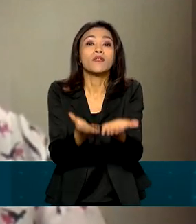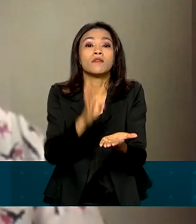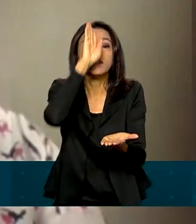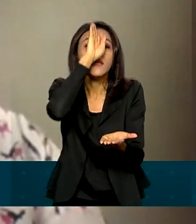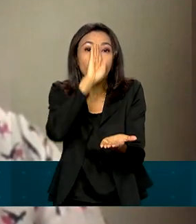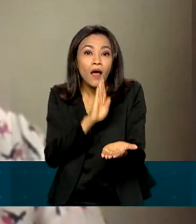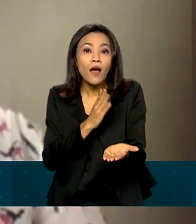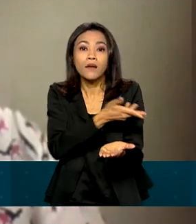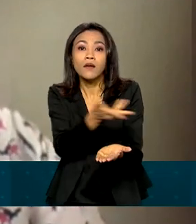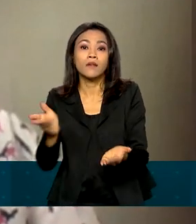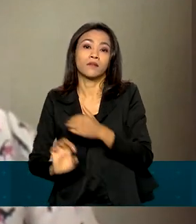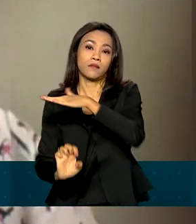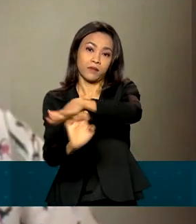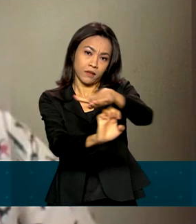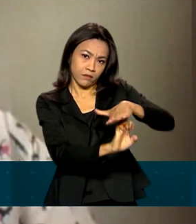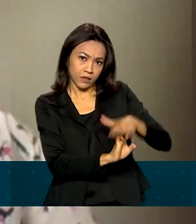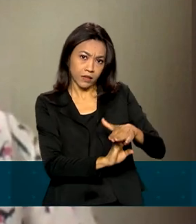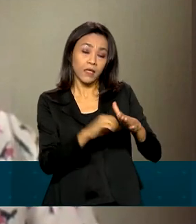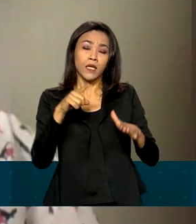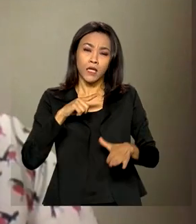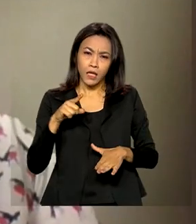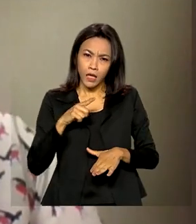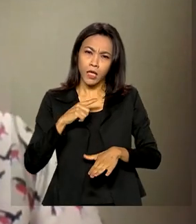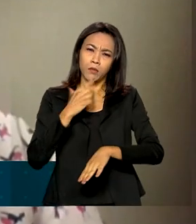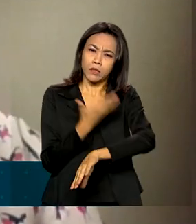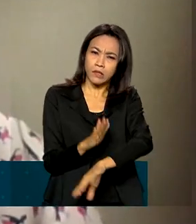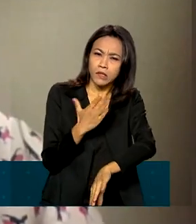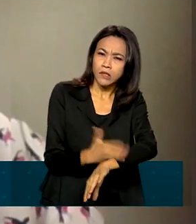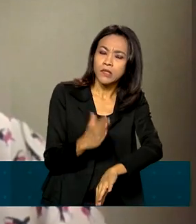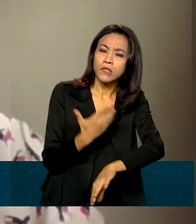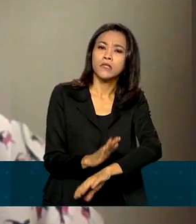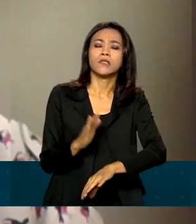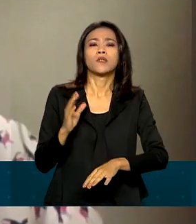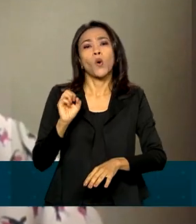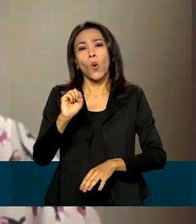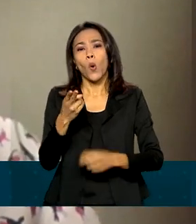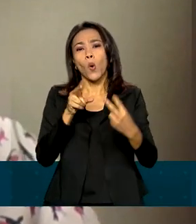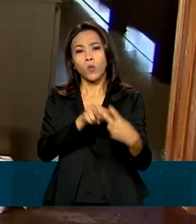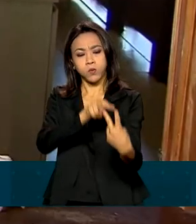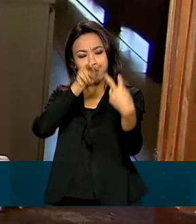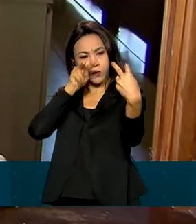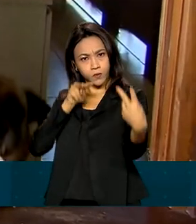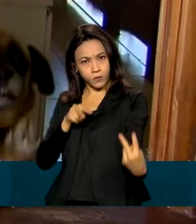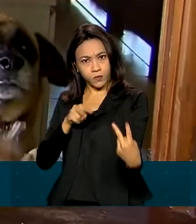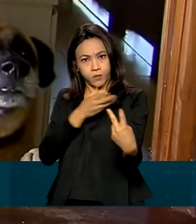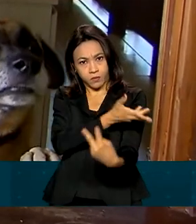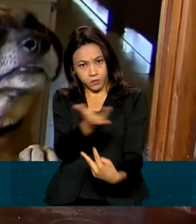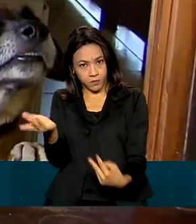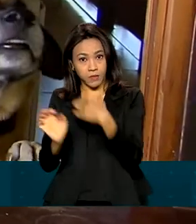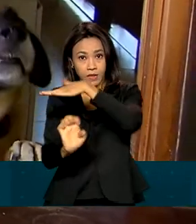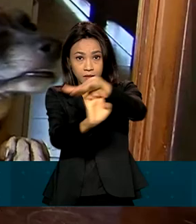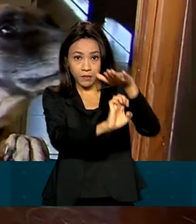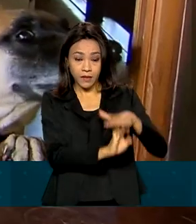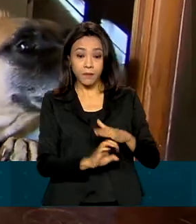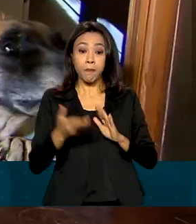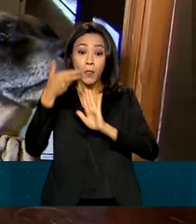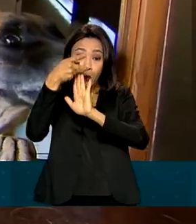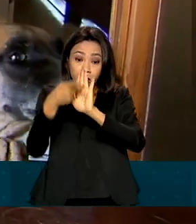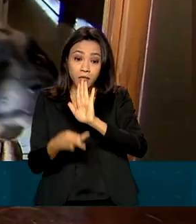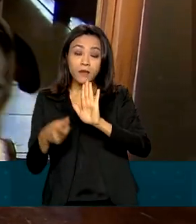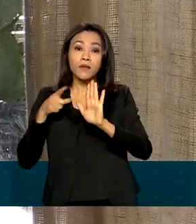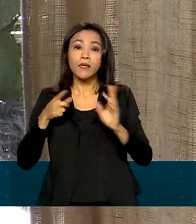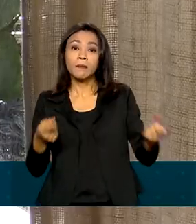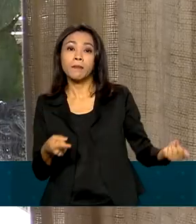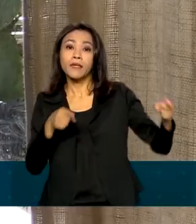Precisa de qualificação? A gente tem qualificação nos estados ou de forma virtual para as empresas também. O projeto tem a parceria do